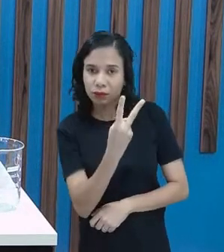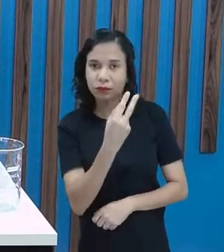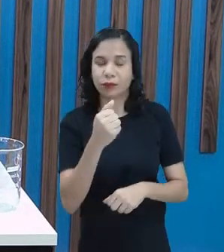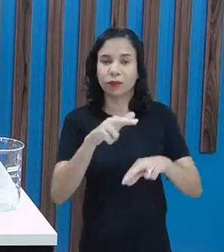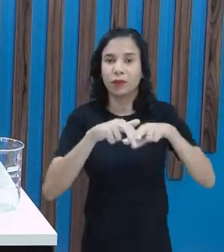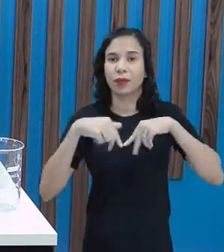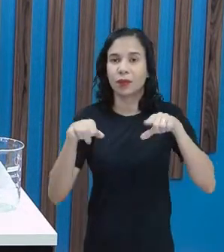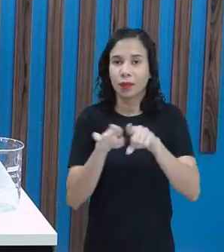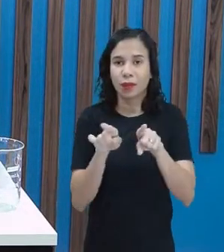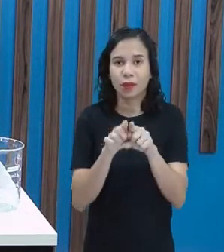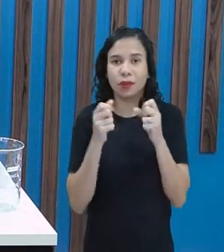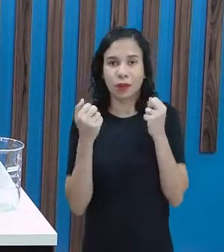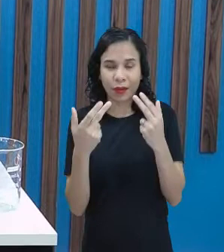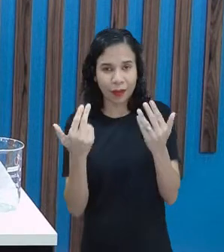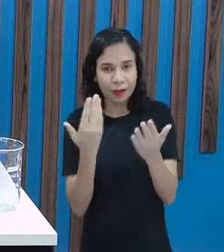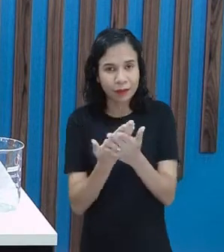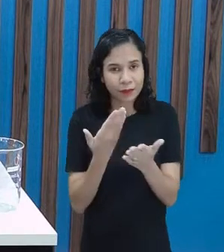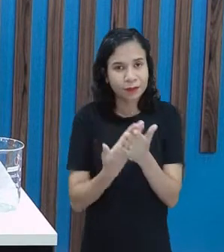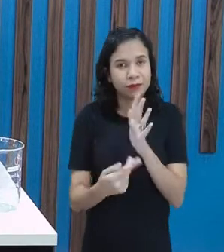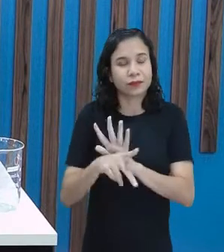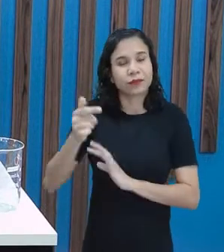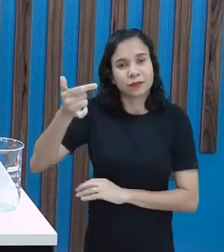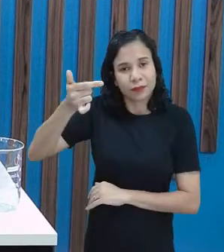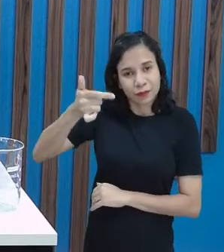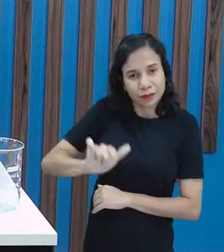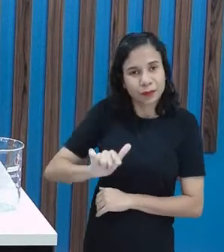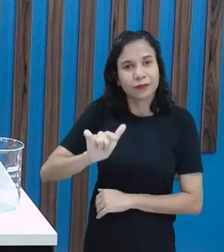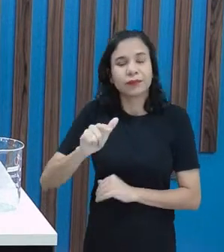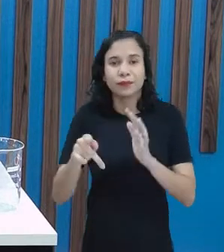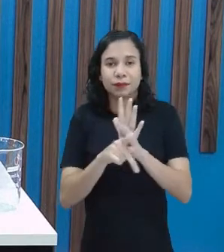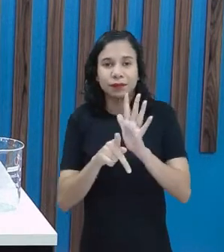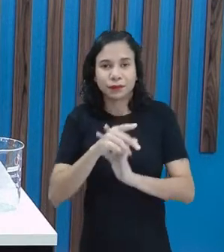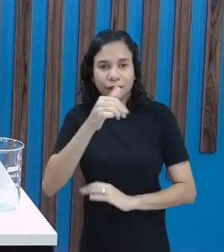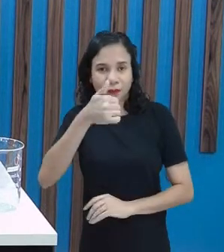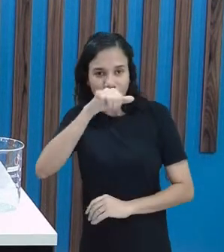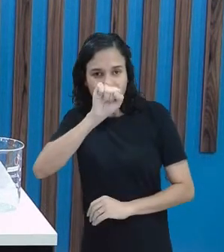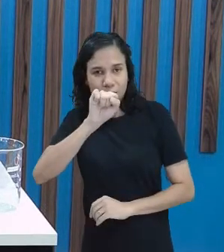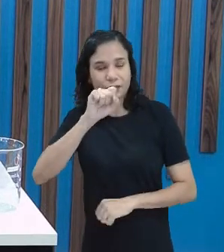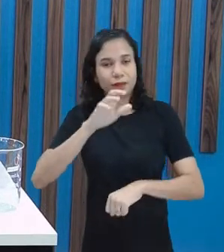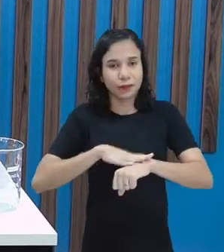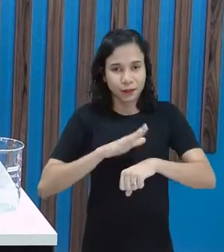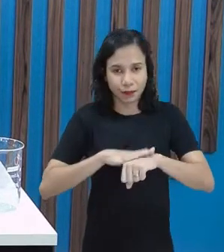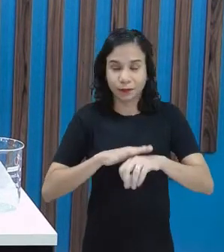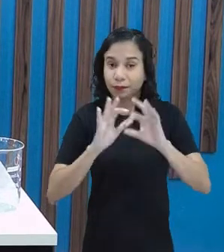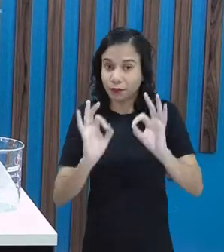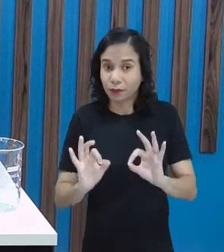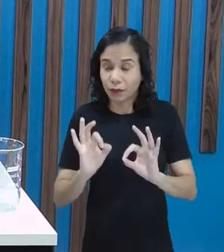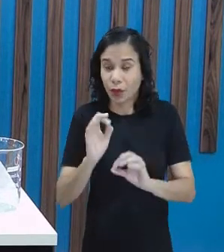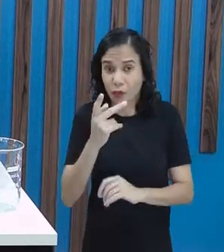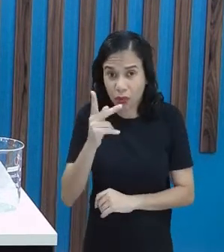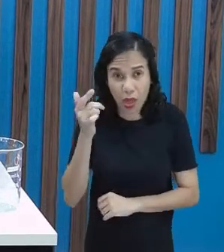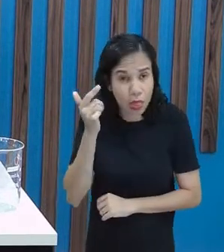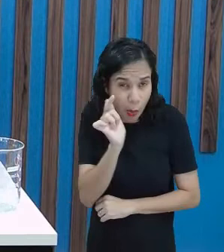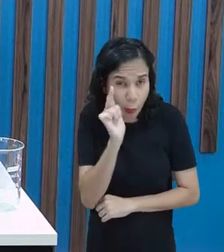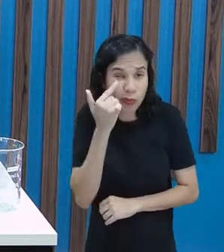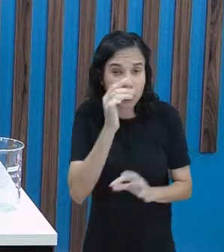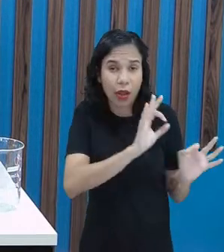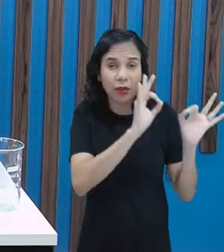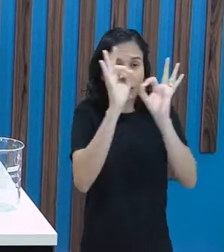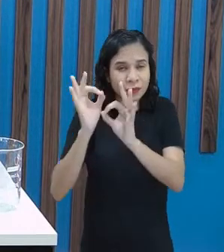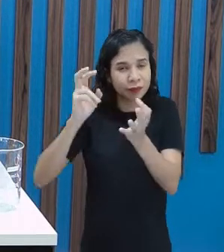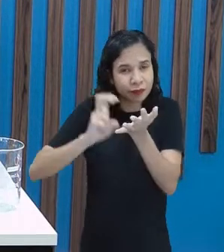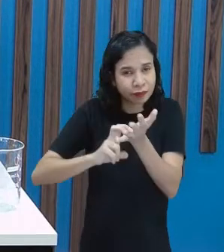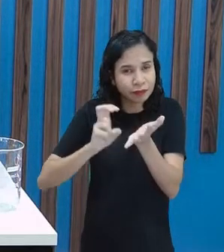E essa mesma aula, ela é reprisada às 18 horas. Então, se você não conseguiu assistir de manhã,